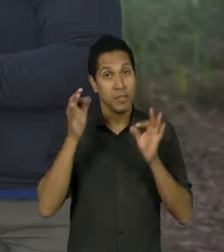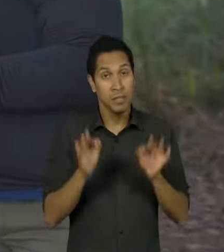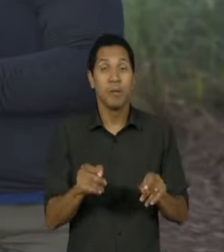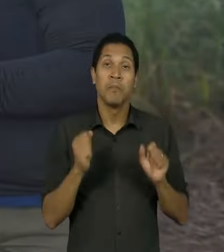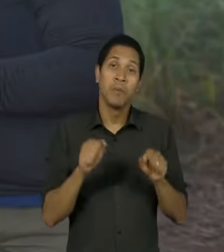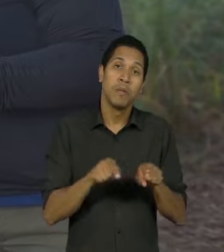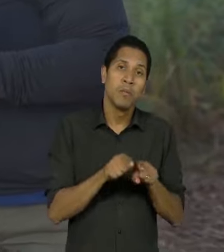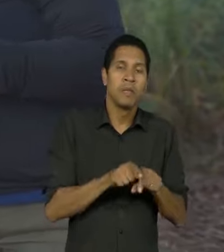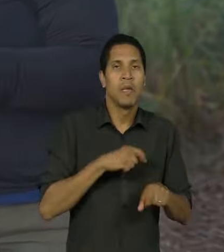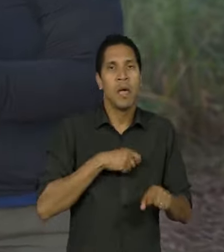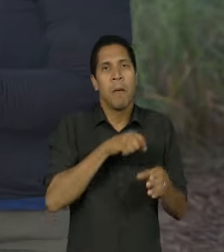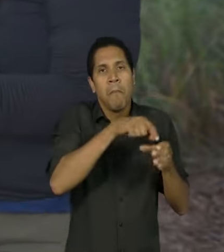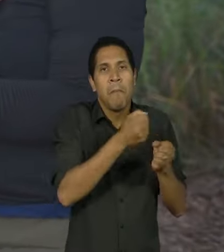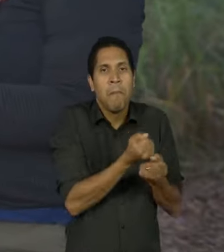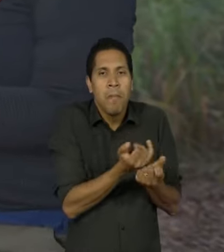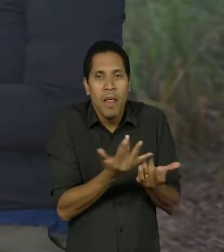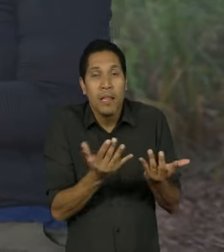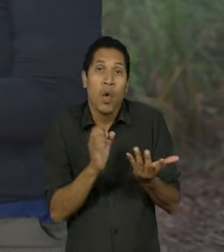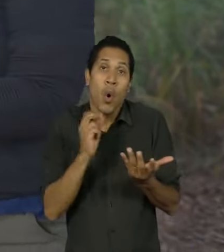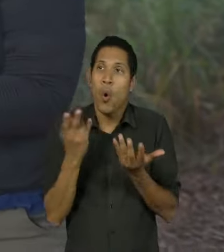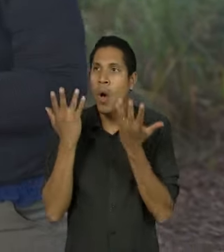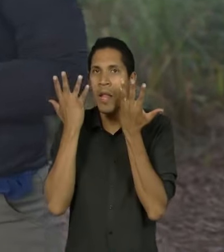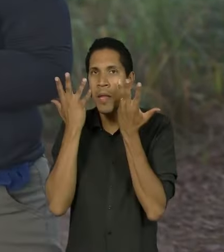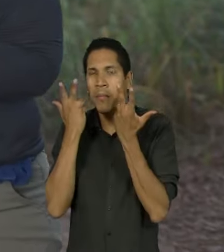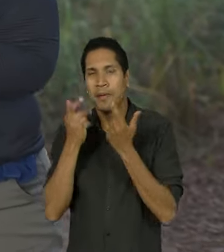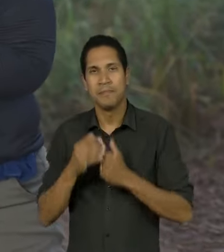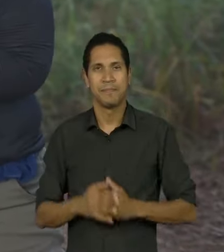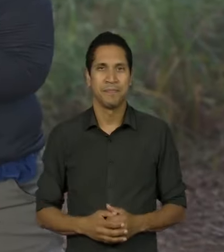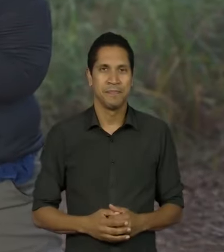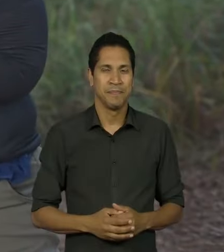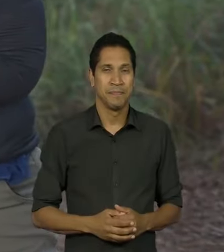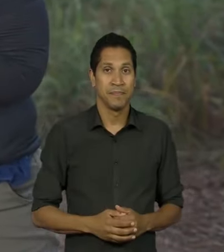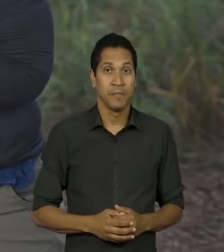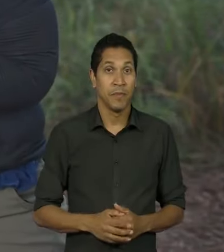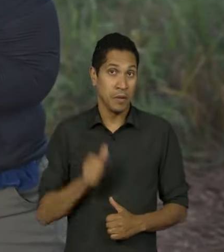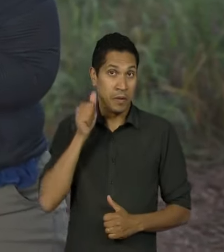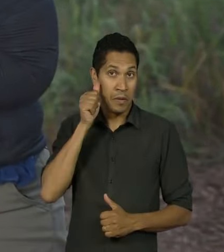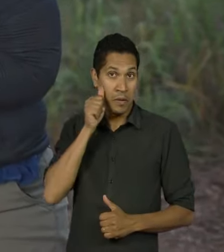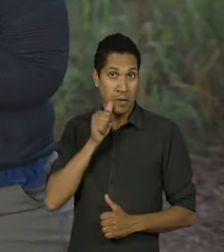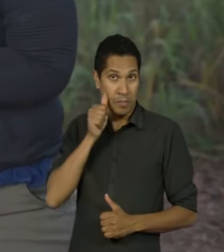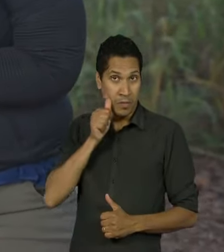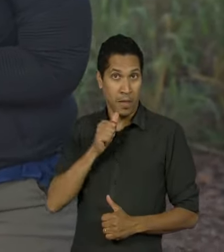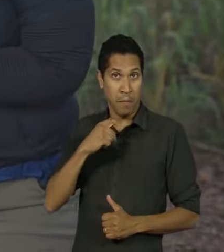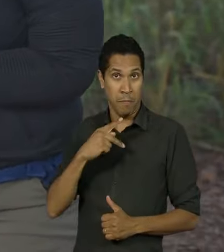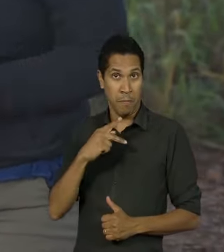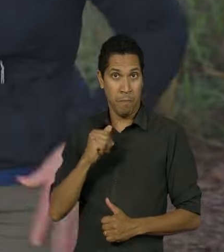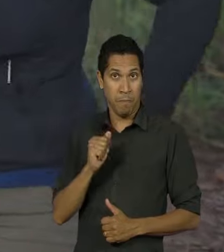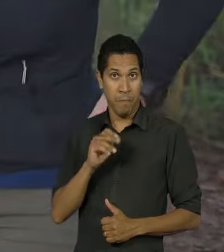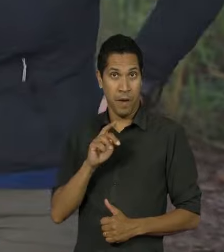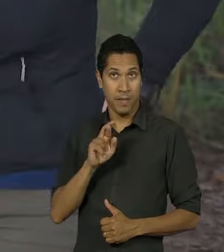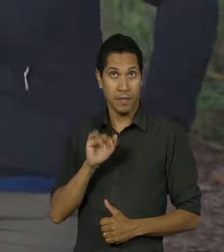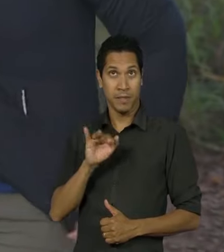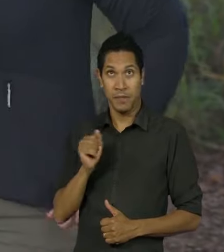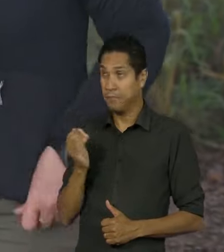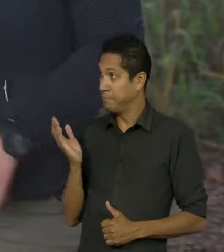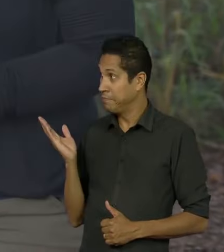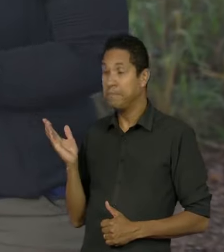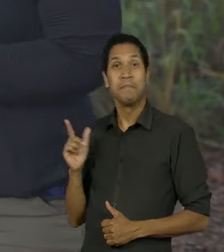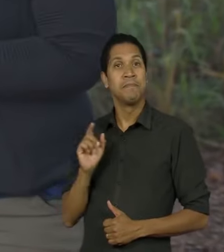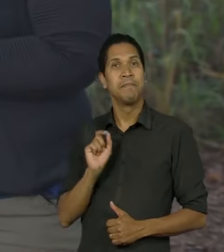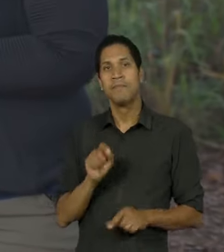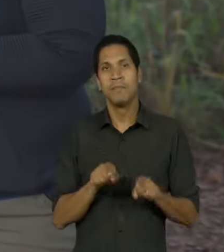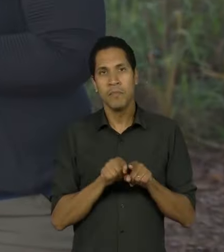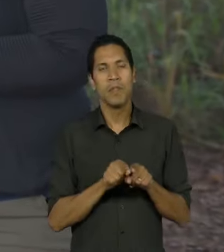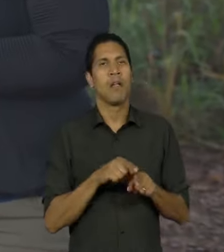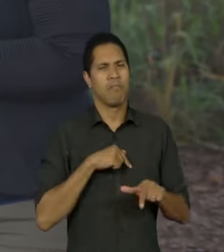animais A bióloga é uma das cofundadoras da Iniciativa Nacional para a Conservação